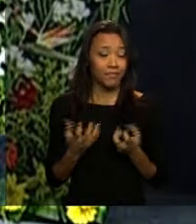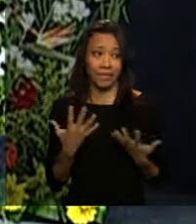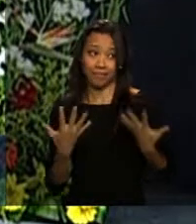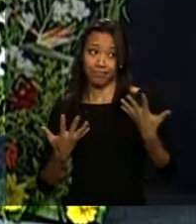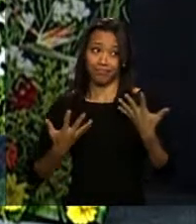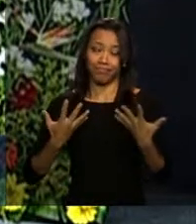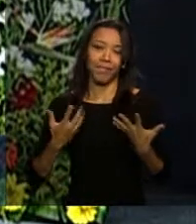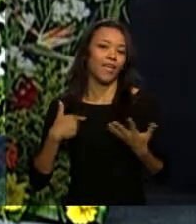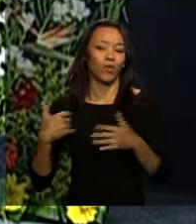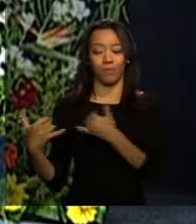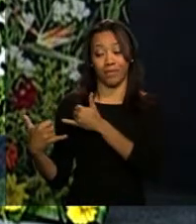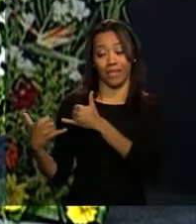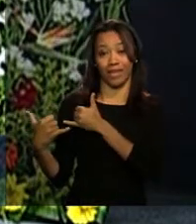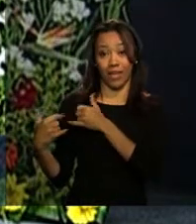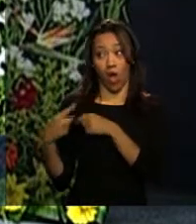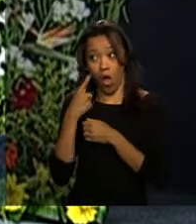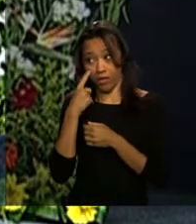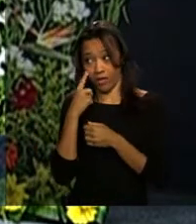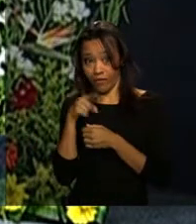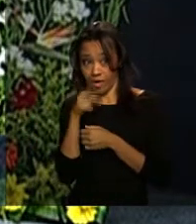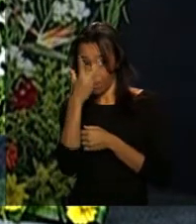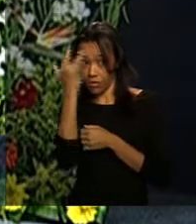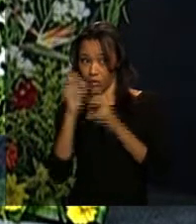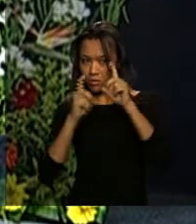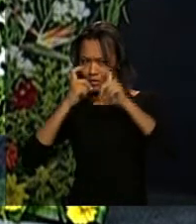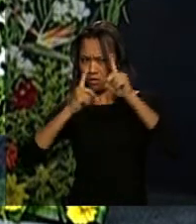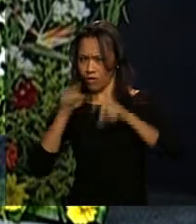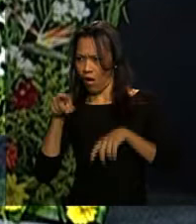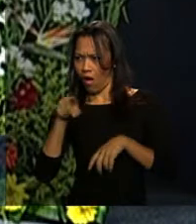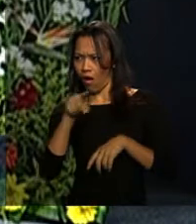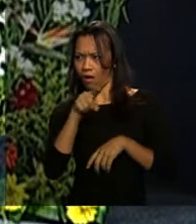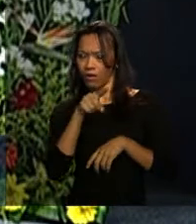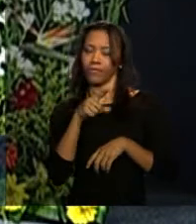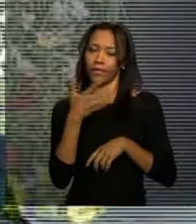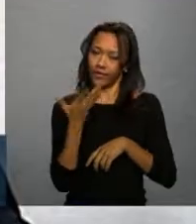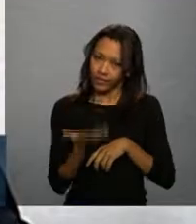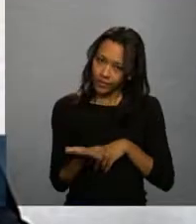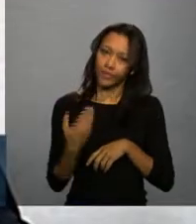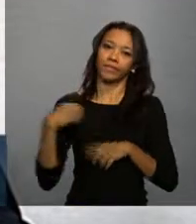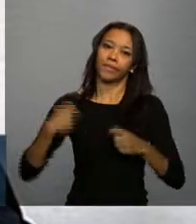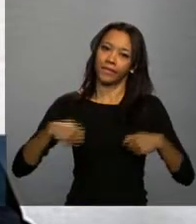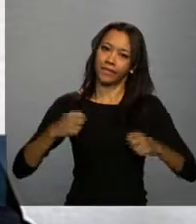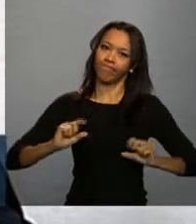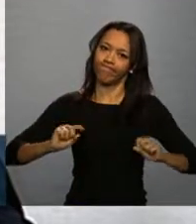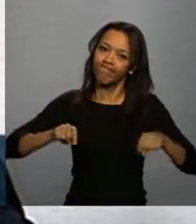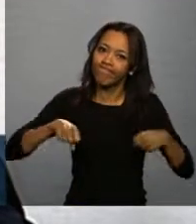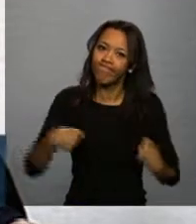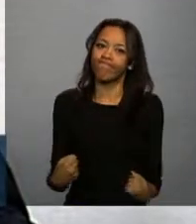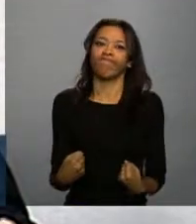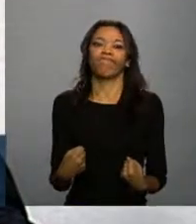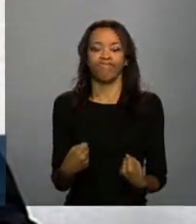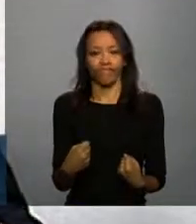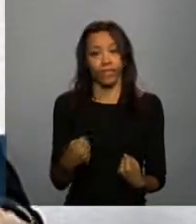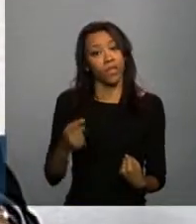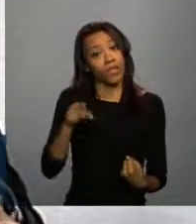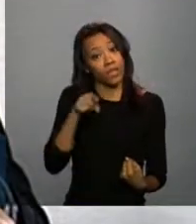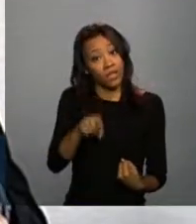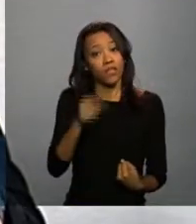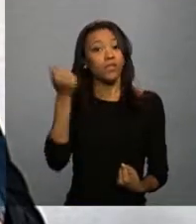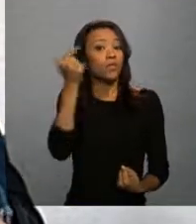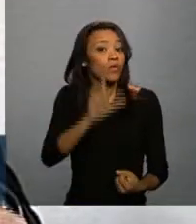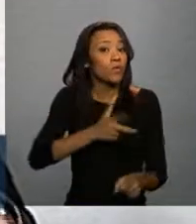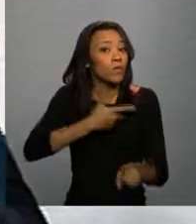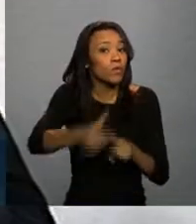brinquei com o Giliate, você está vendo a expressão das pessoas, exatamente isso que nós temos que enfrentar. E isso a gente só vai